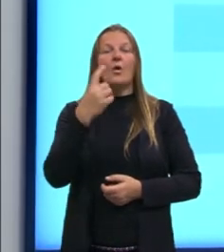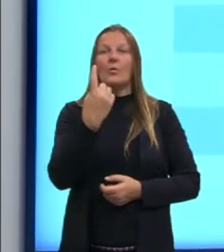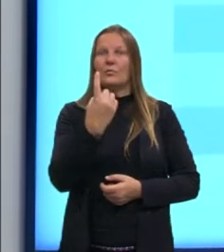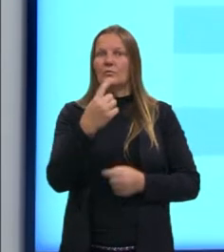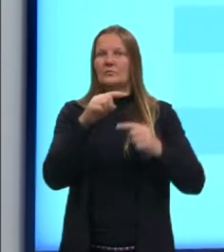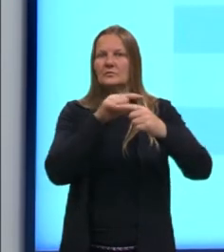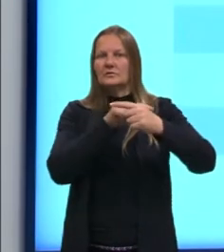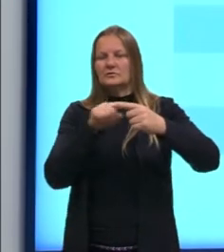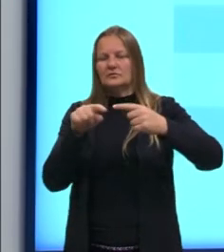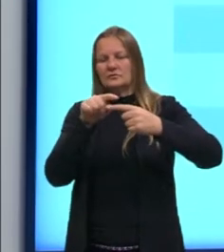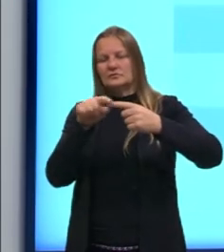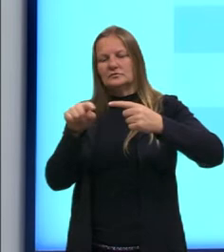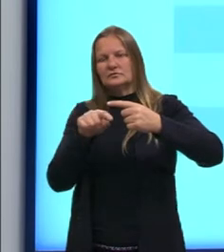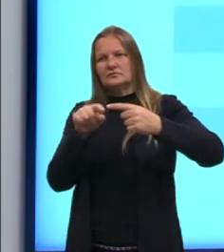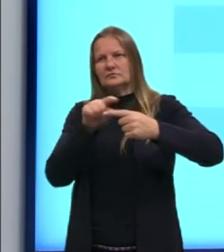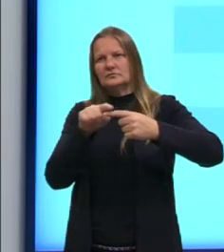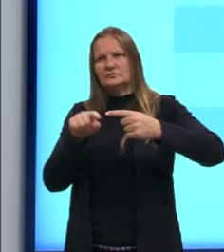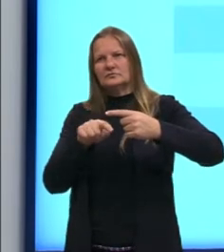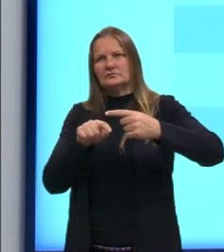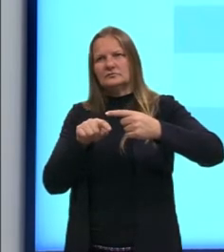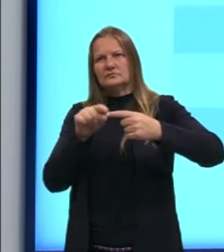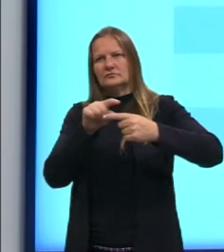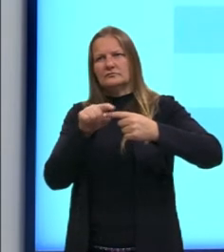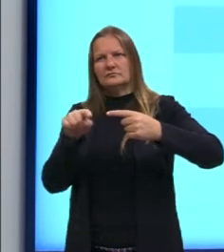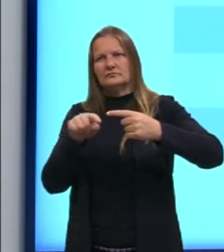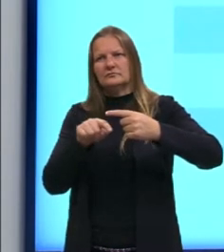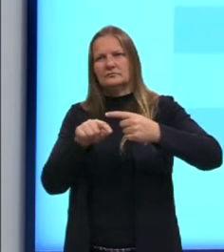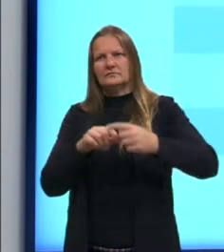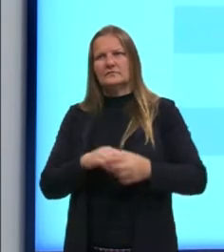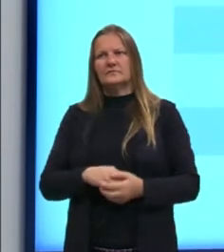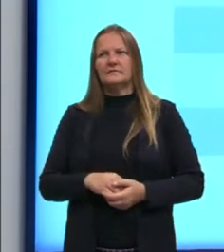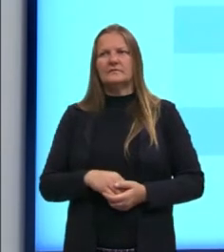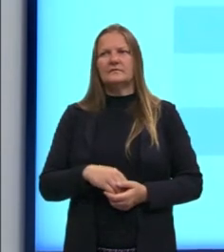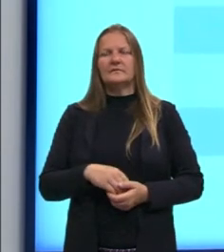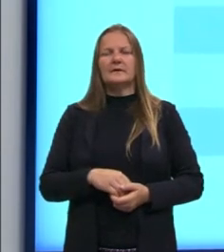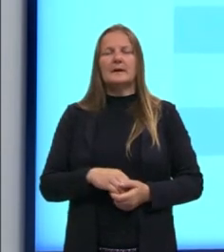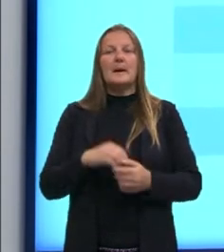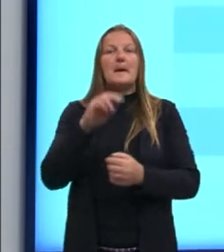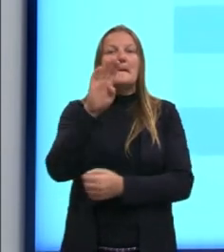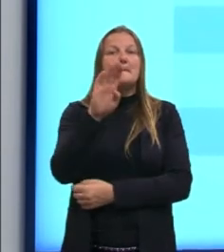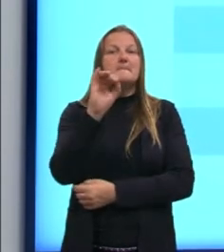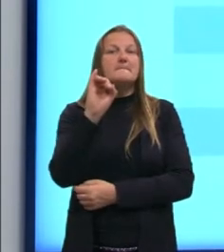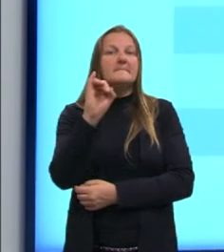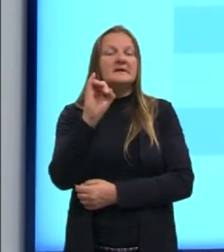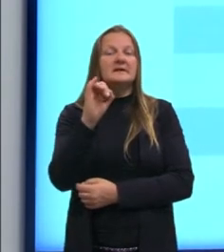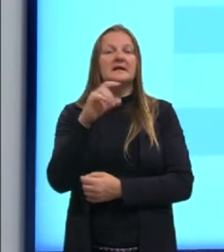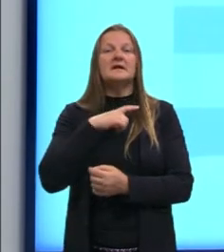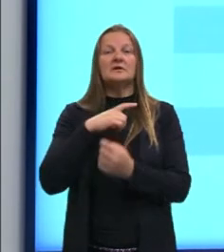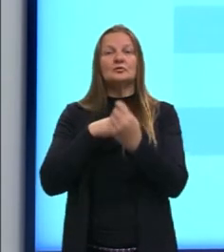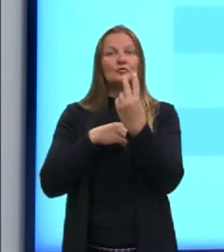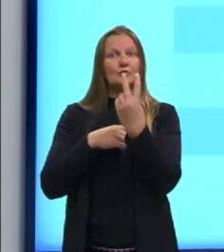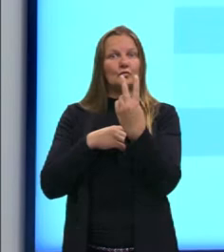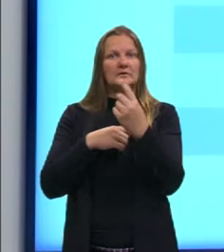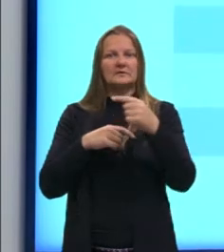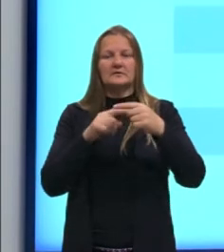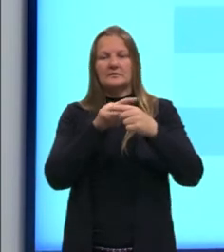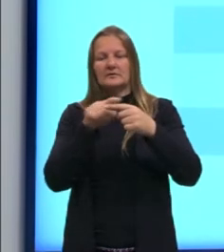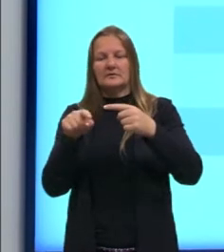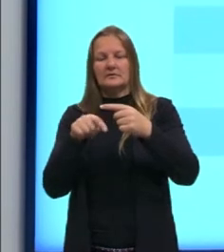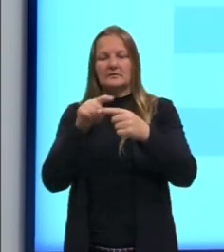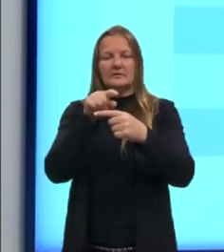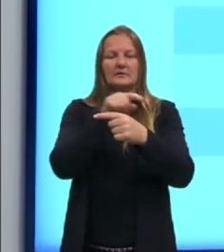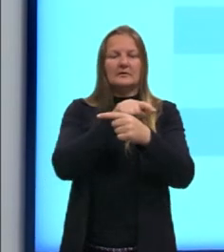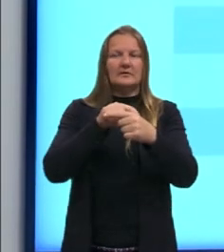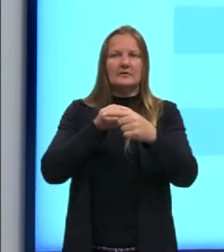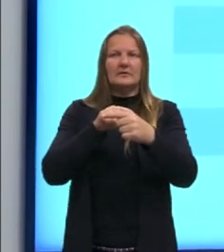Direcionado para a segunda proposição. Enquanto o bicondicional, ele tem a flechinha ali para os